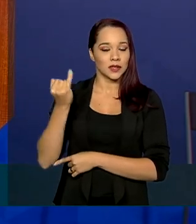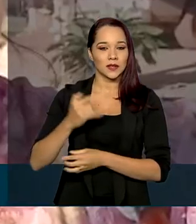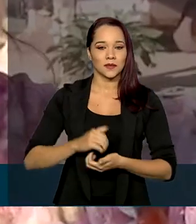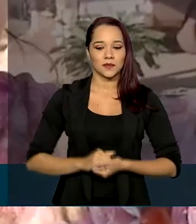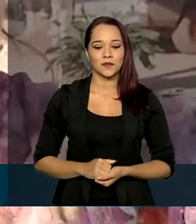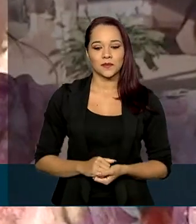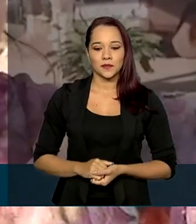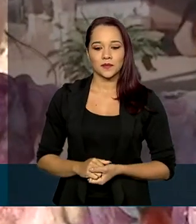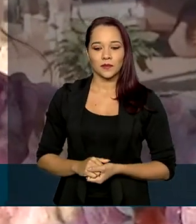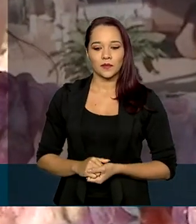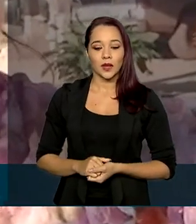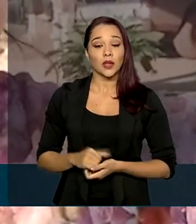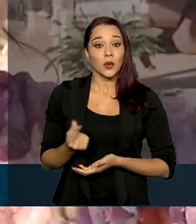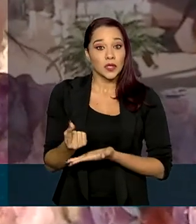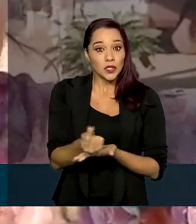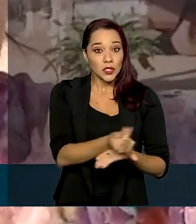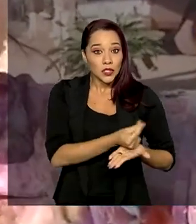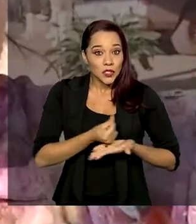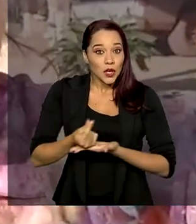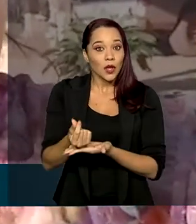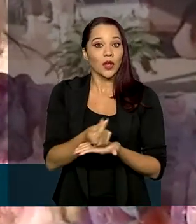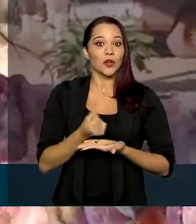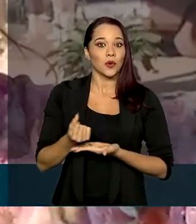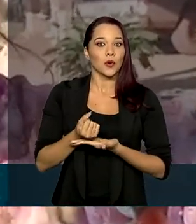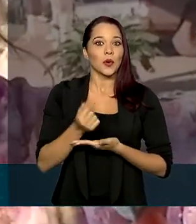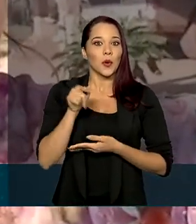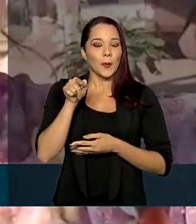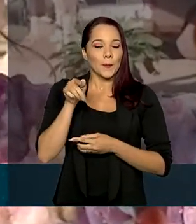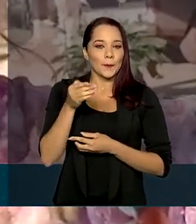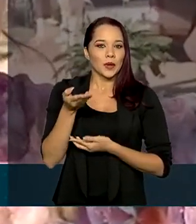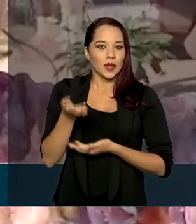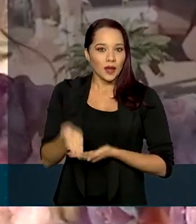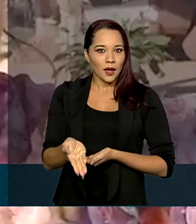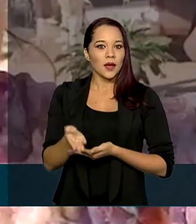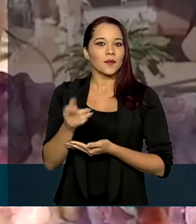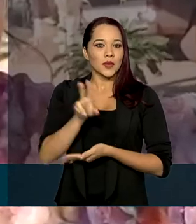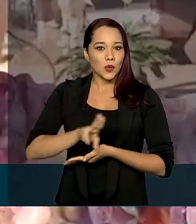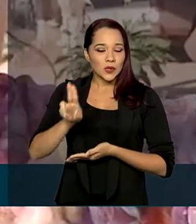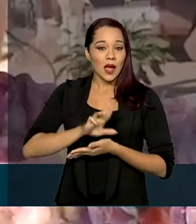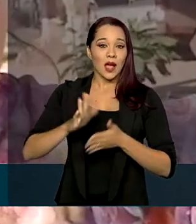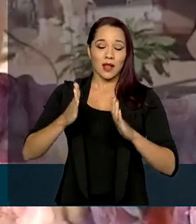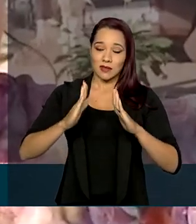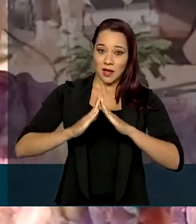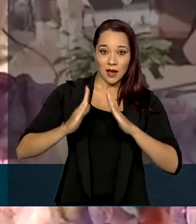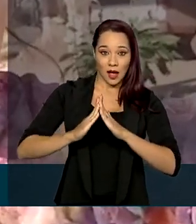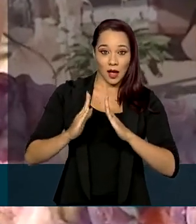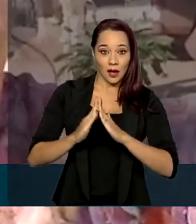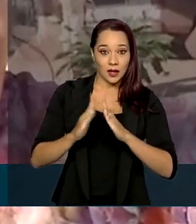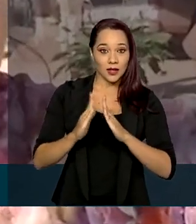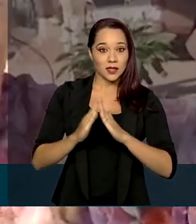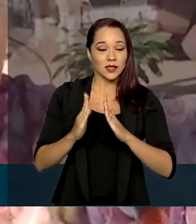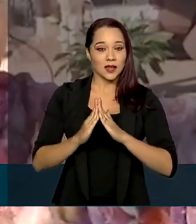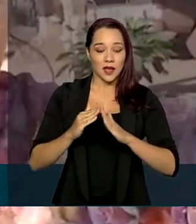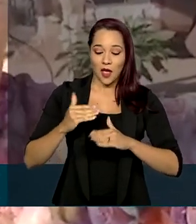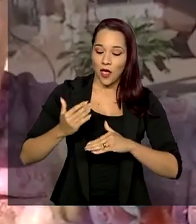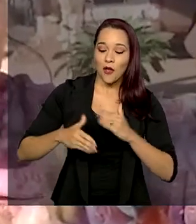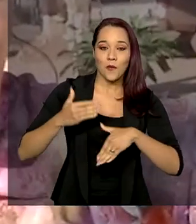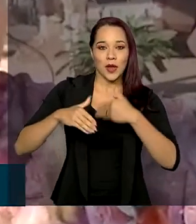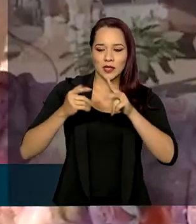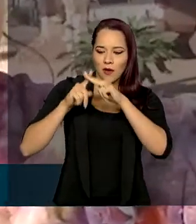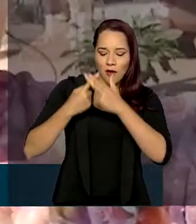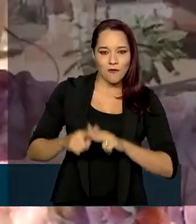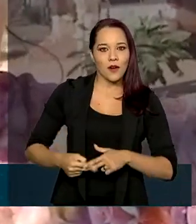ouvir. O recurso para a implantação é da moradia, recuperação das